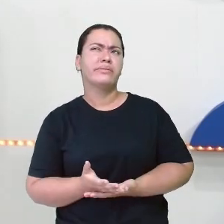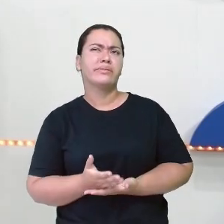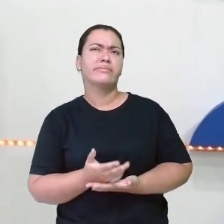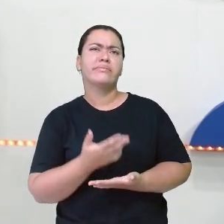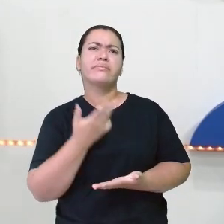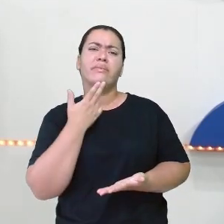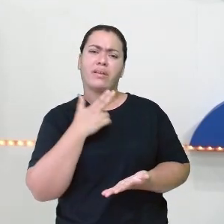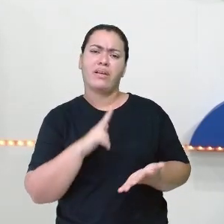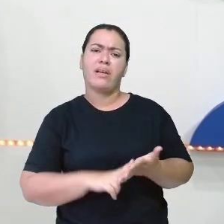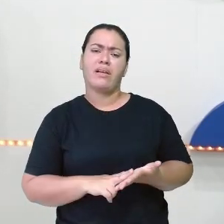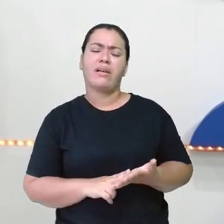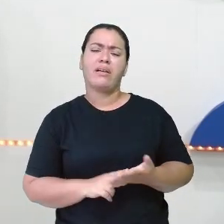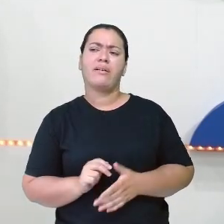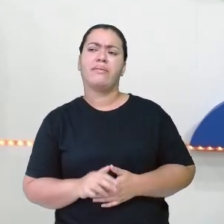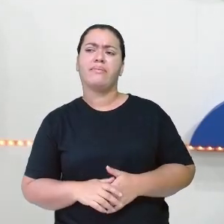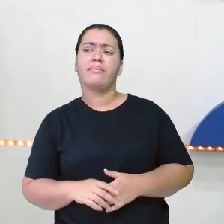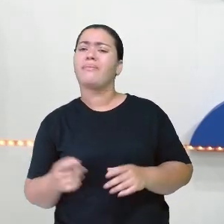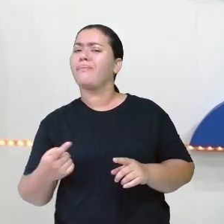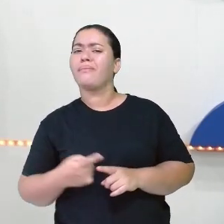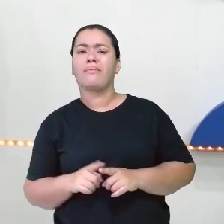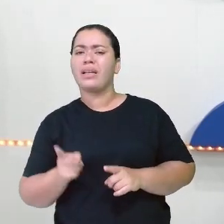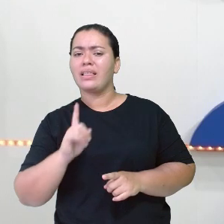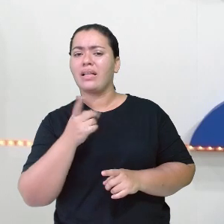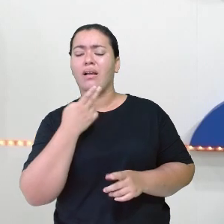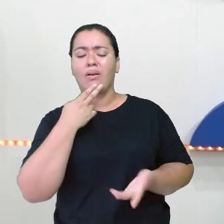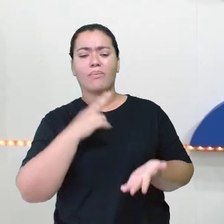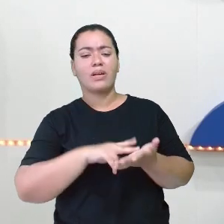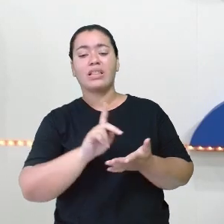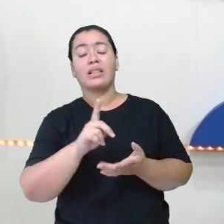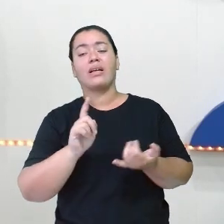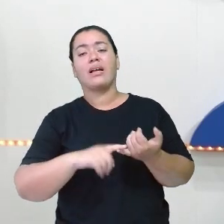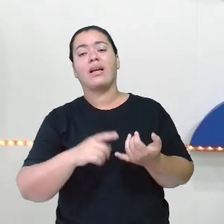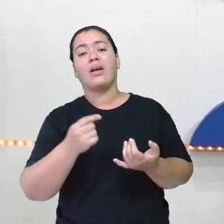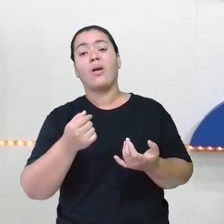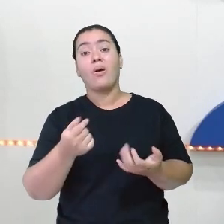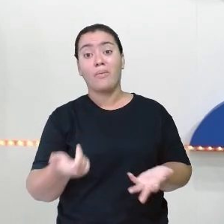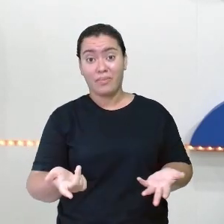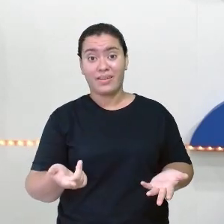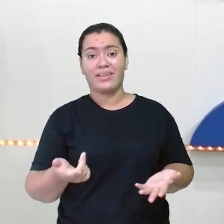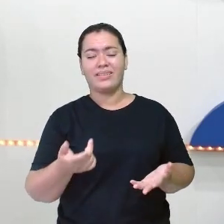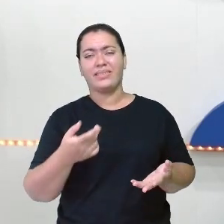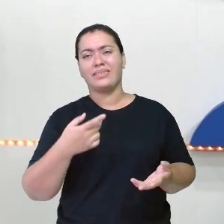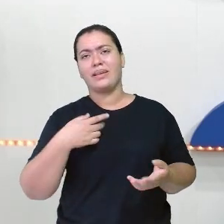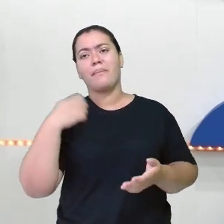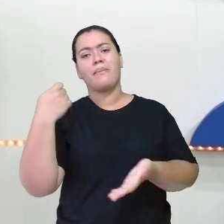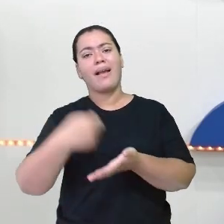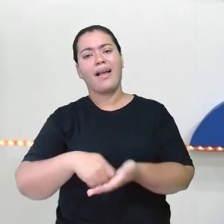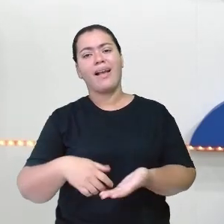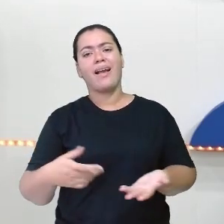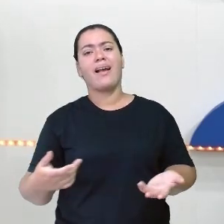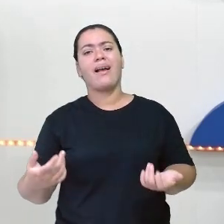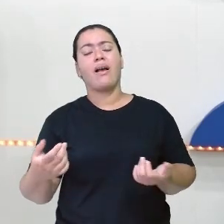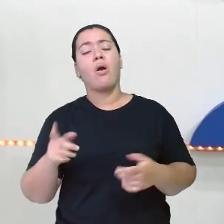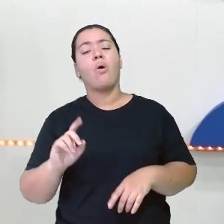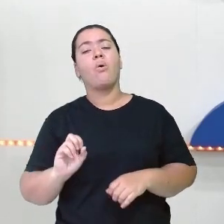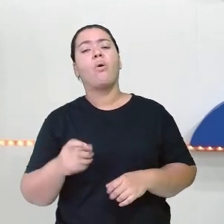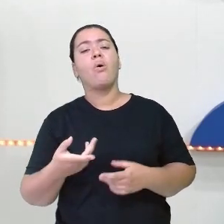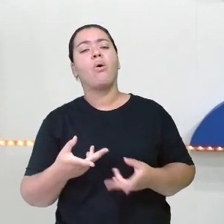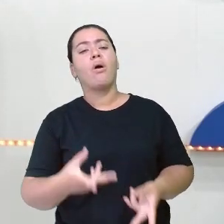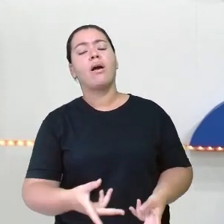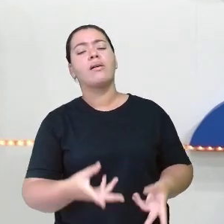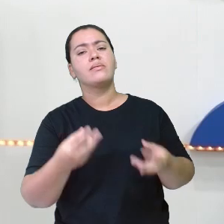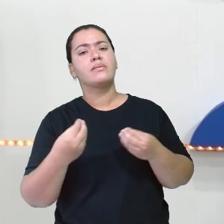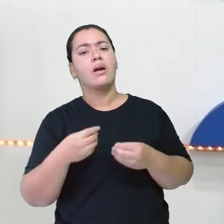mas não é uma carta, é uma cobrança, não é isso? A gente recebe algum material pelos